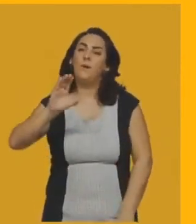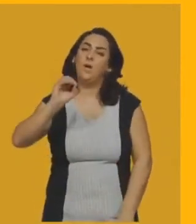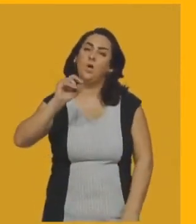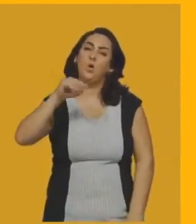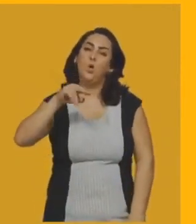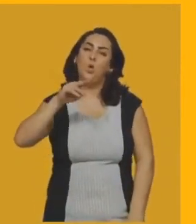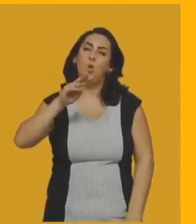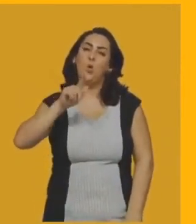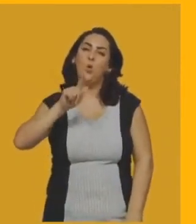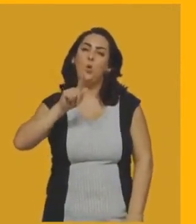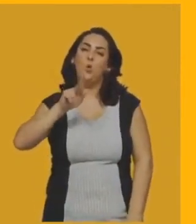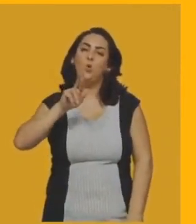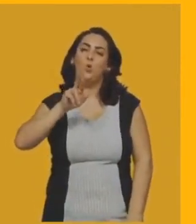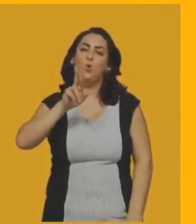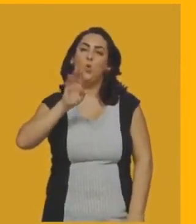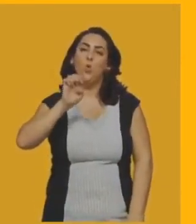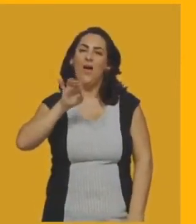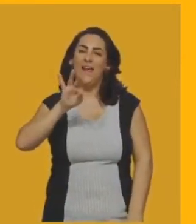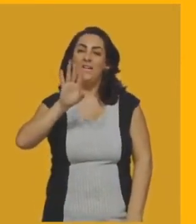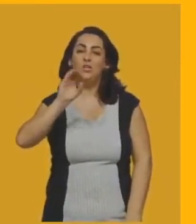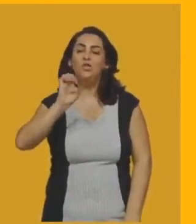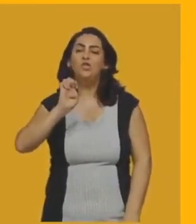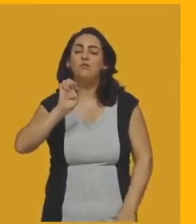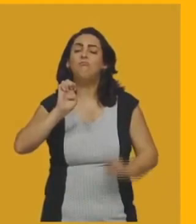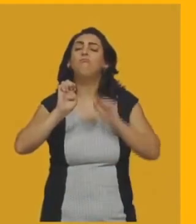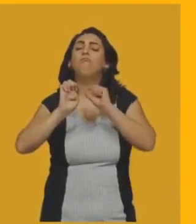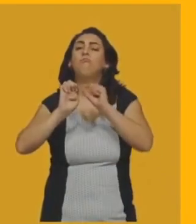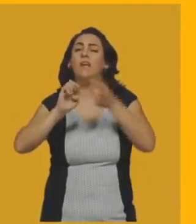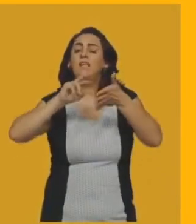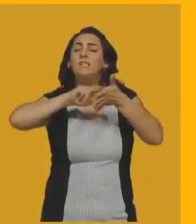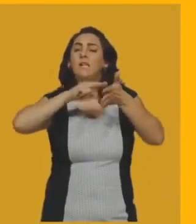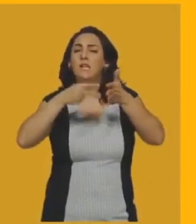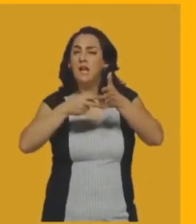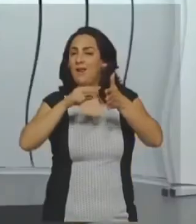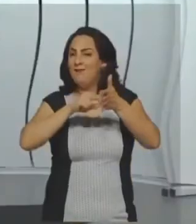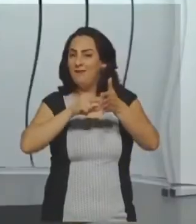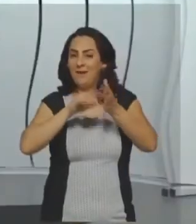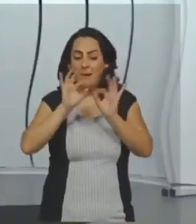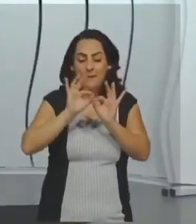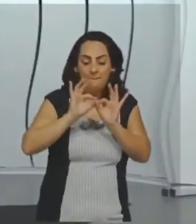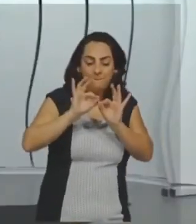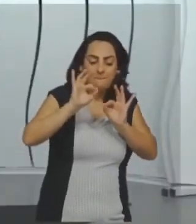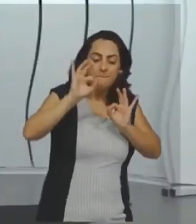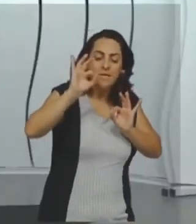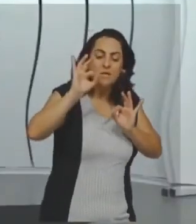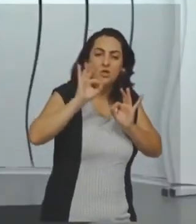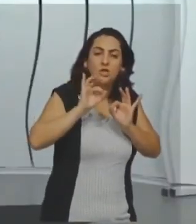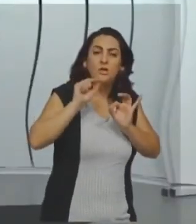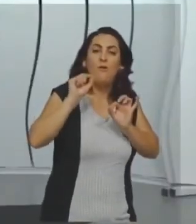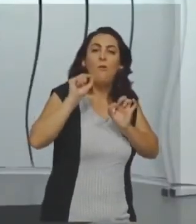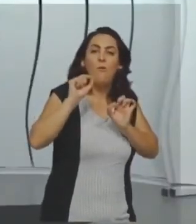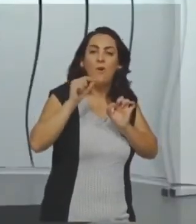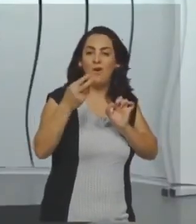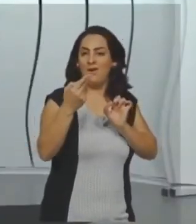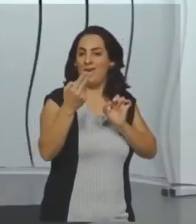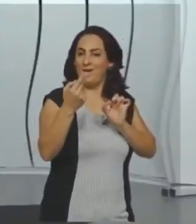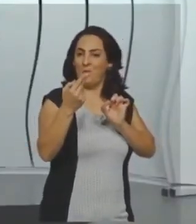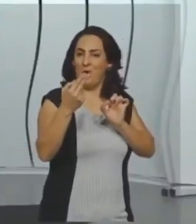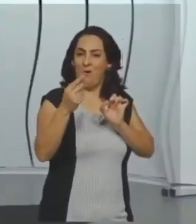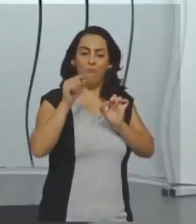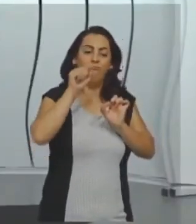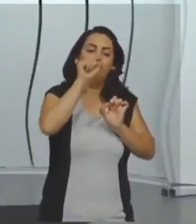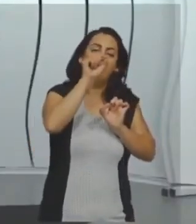eles são também congruentes. Congruente significa que tem a mesma medida.